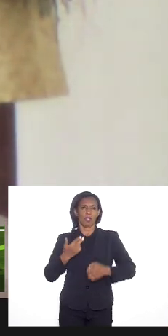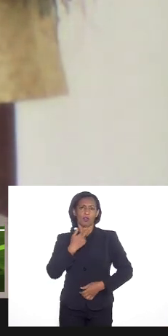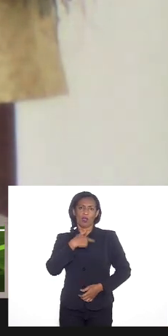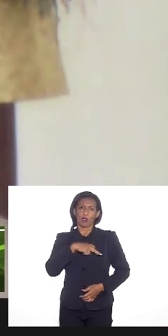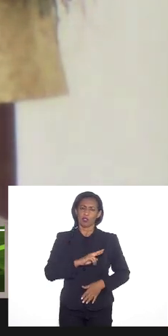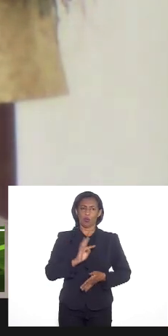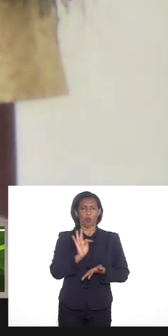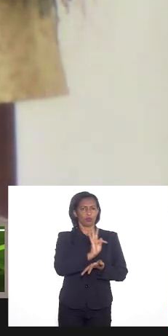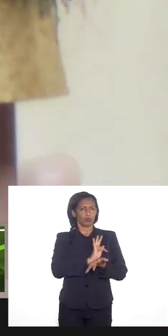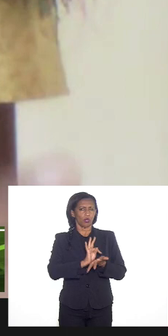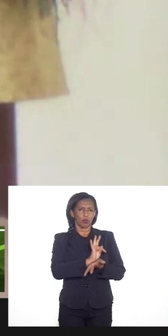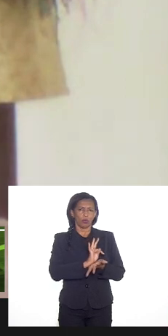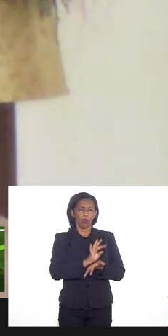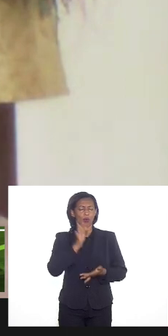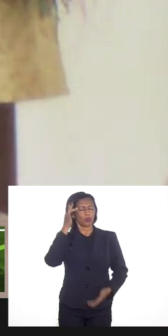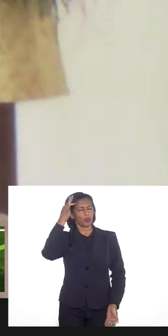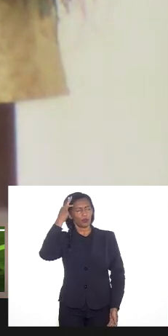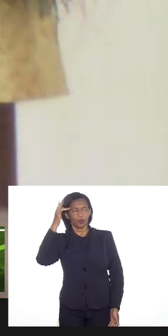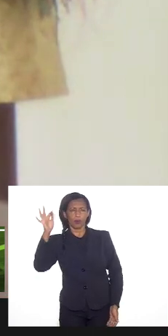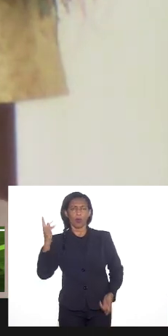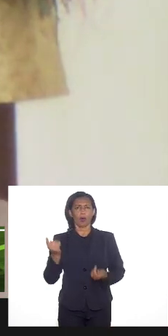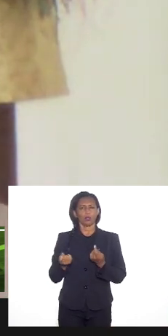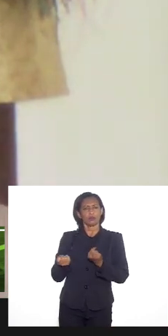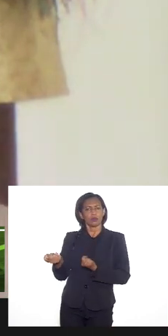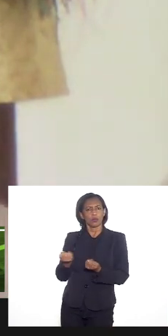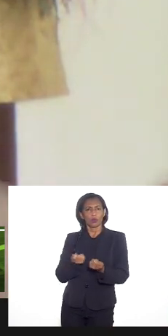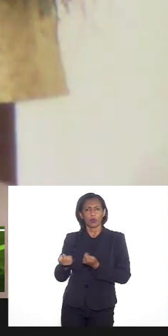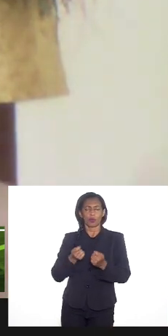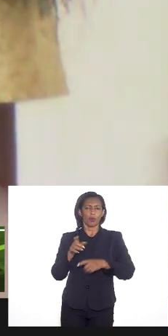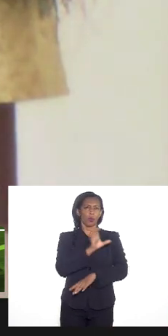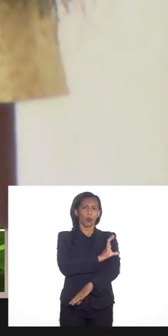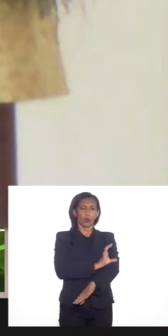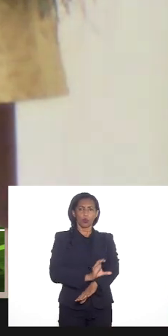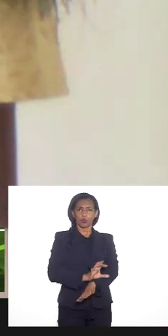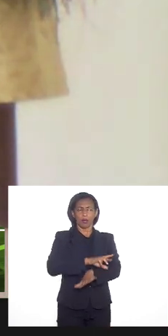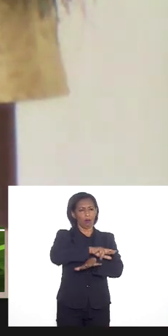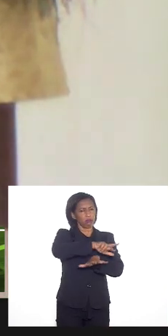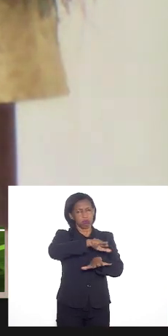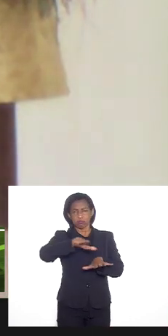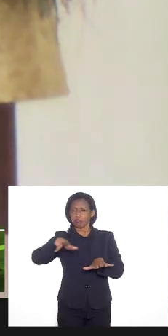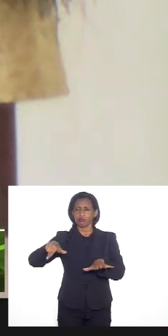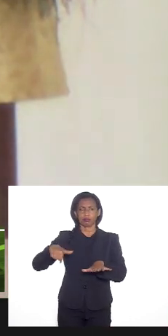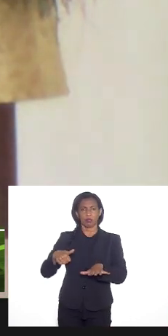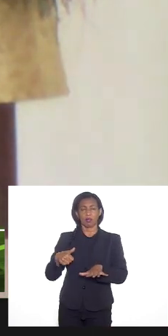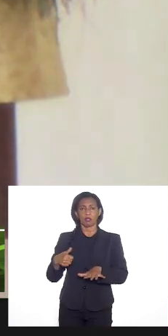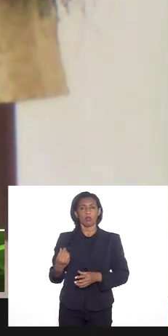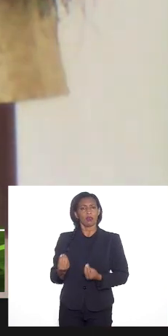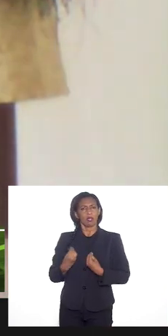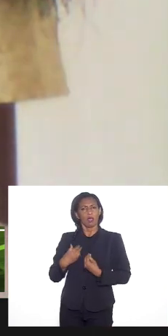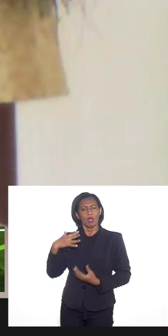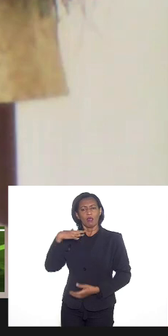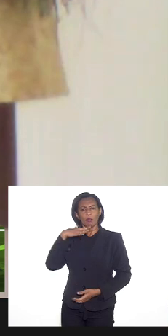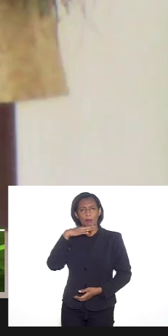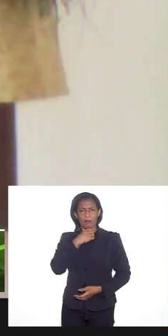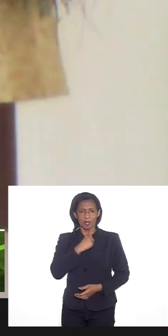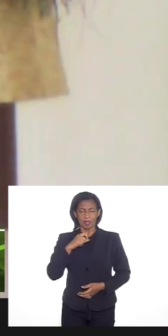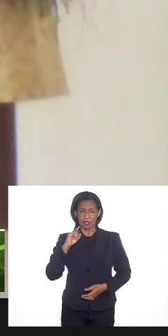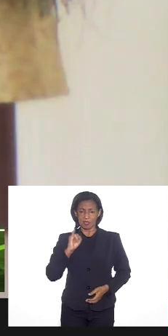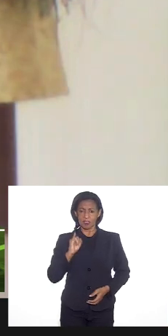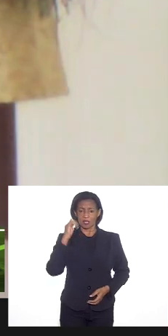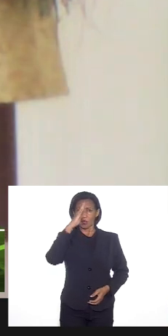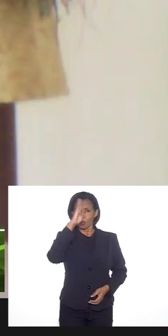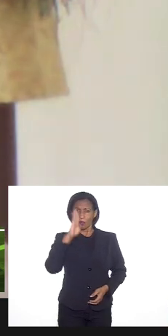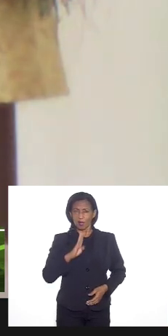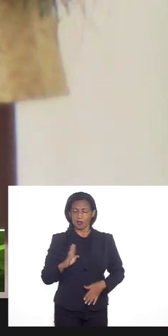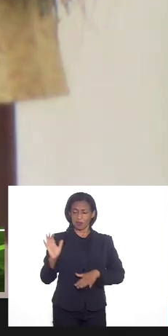teológica, filosófica, econômica, cultural e etc. Me parece que se o Brasil, se